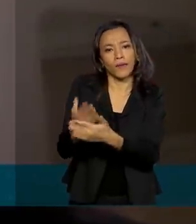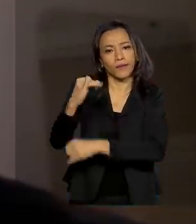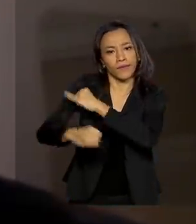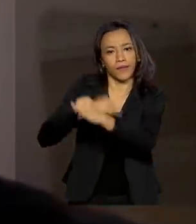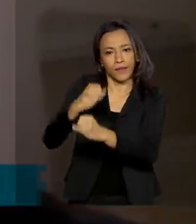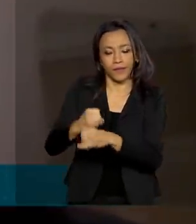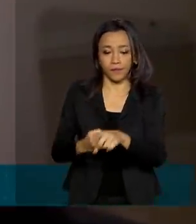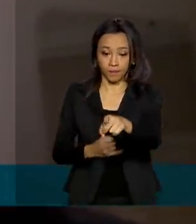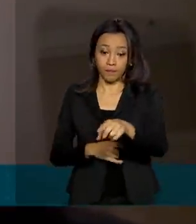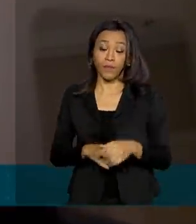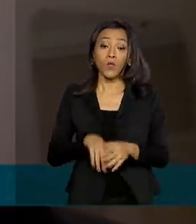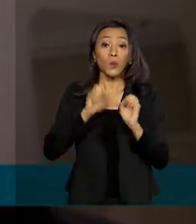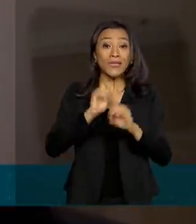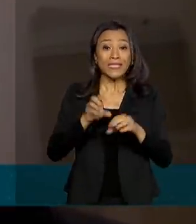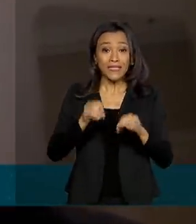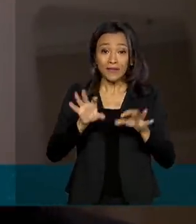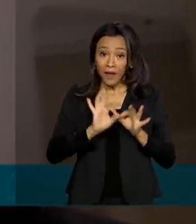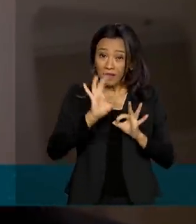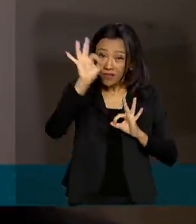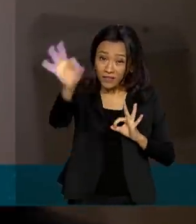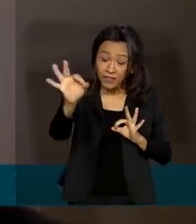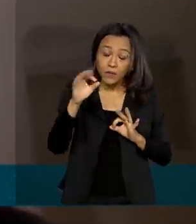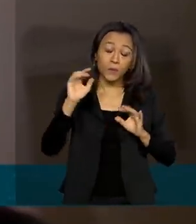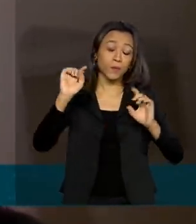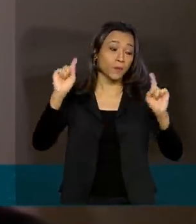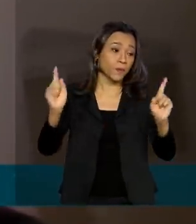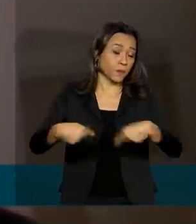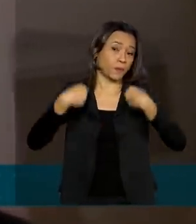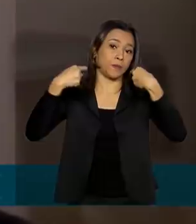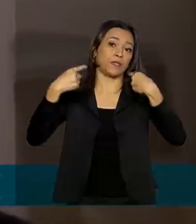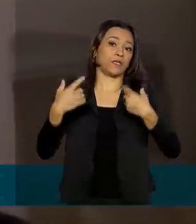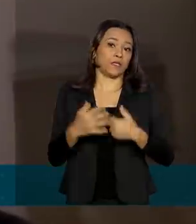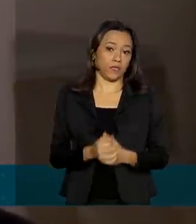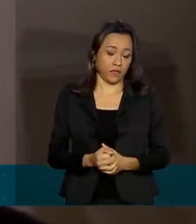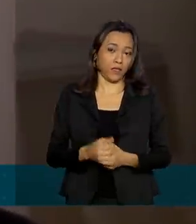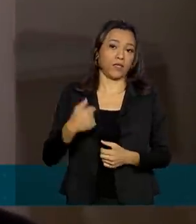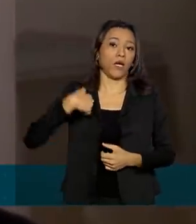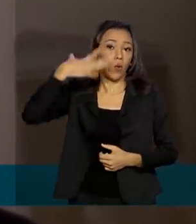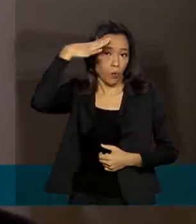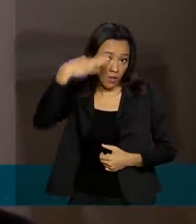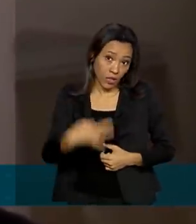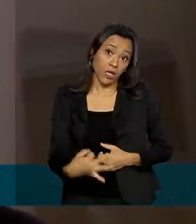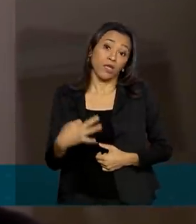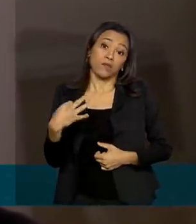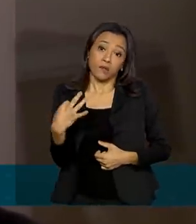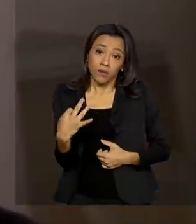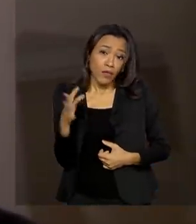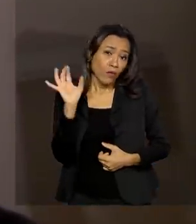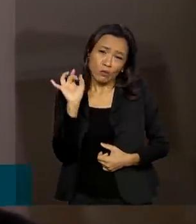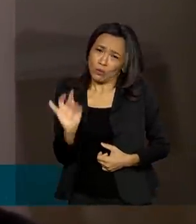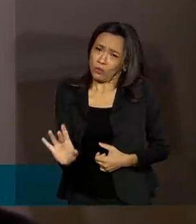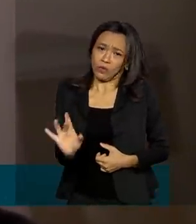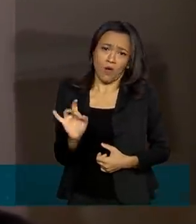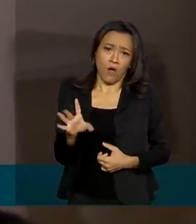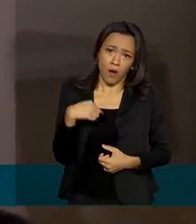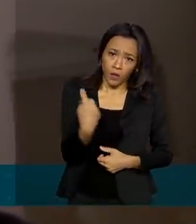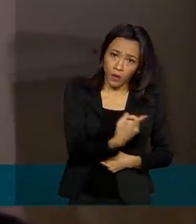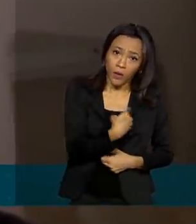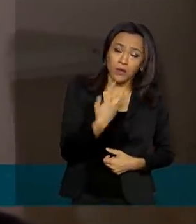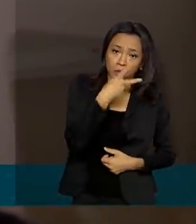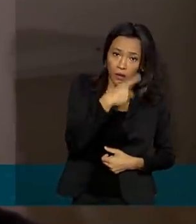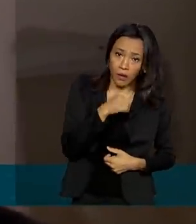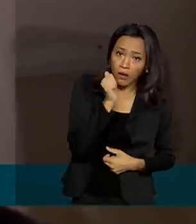à distância está sendo um tanto quanto desafiador, né? Eu entendo que desafiador não só para nós,